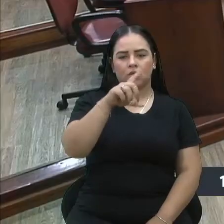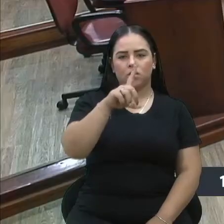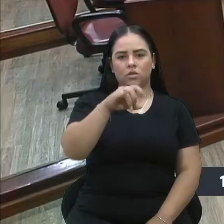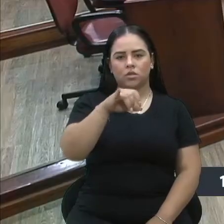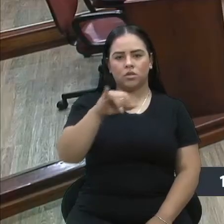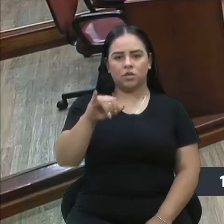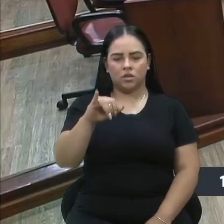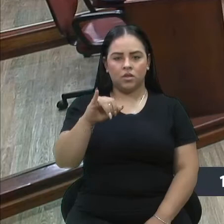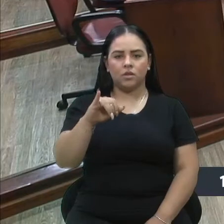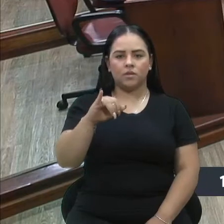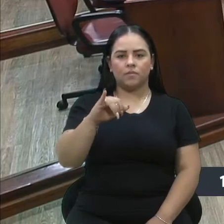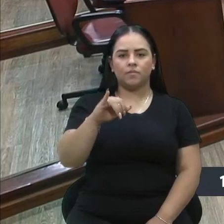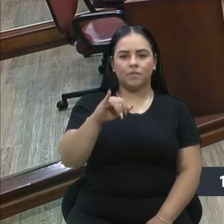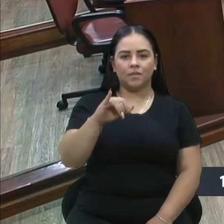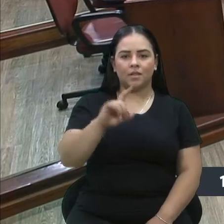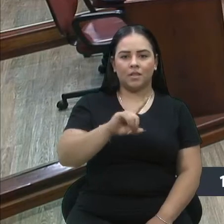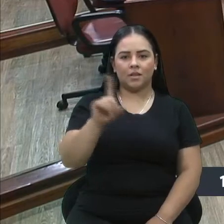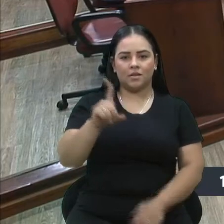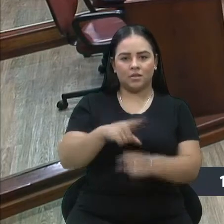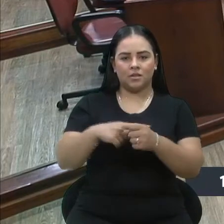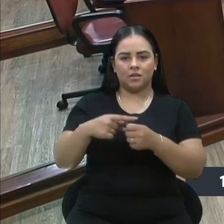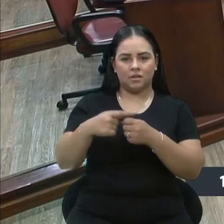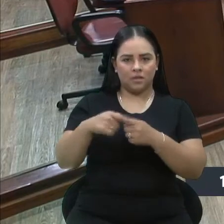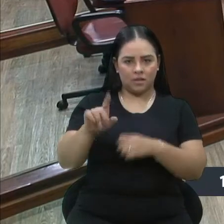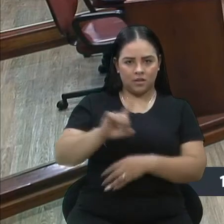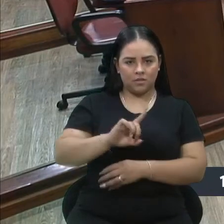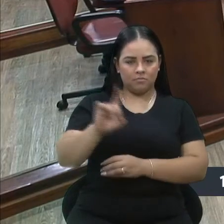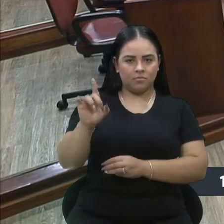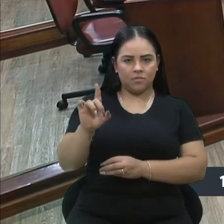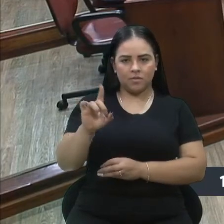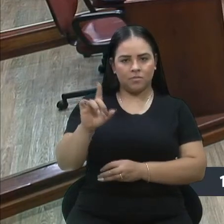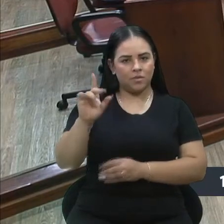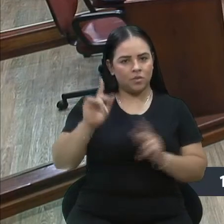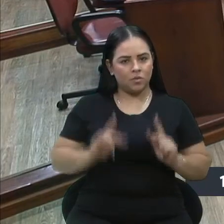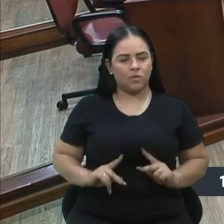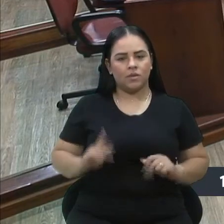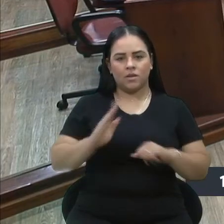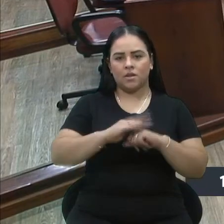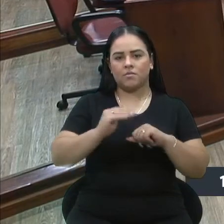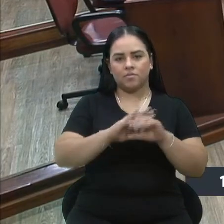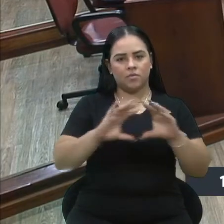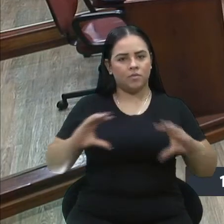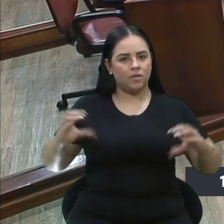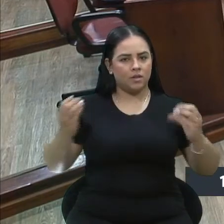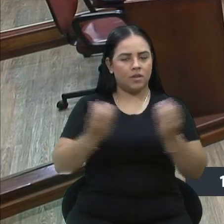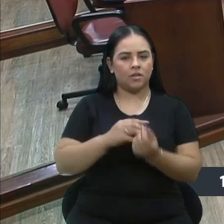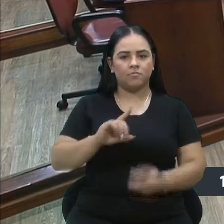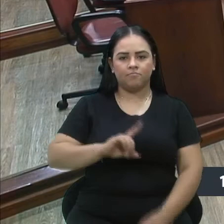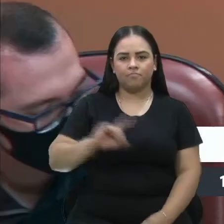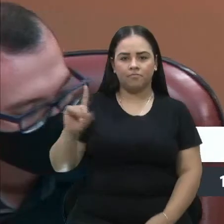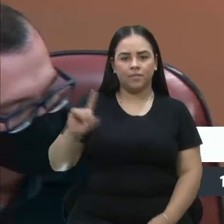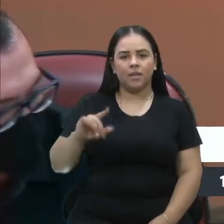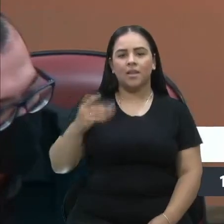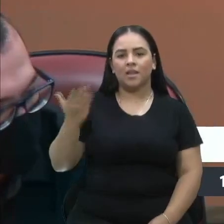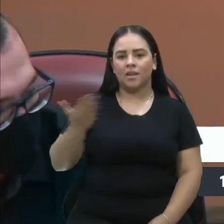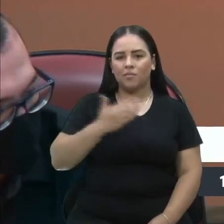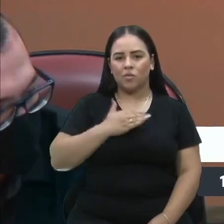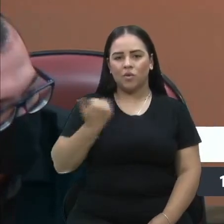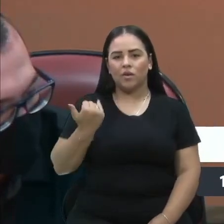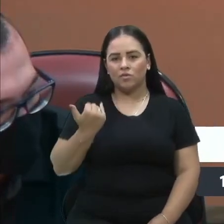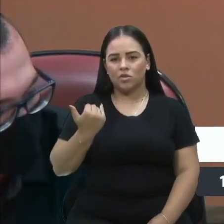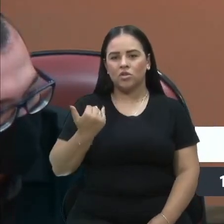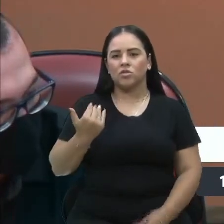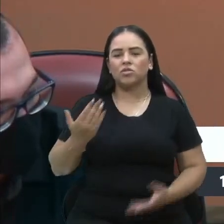quarto mandato na cidade de Tupandi, é uma pessoa muito querida pela comunidade de Tupandi, e veio a falecer. Já fazia